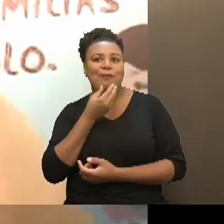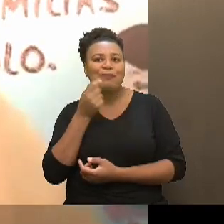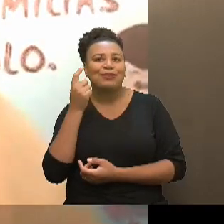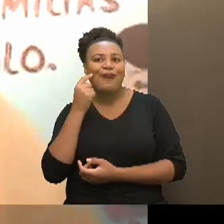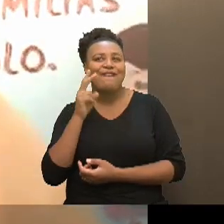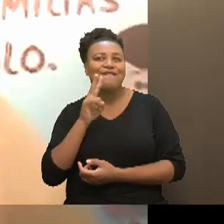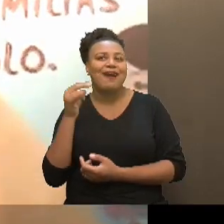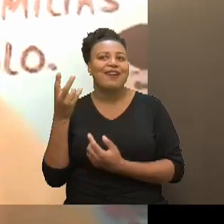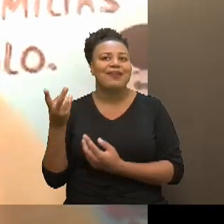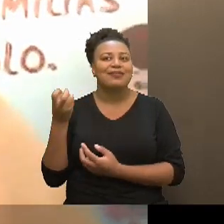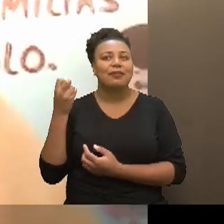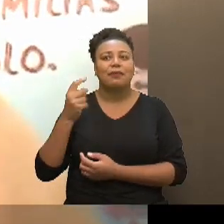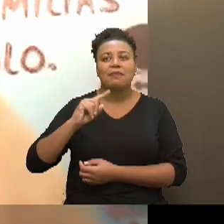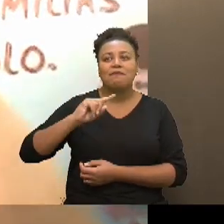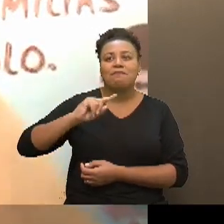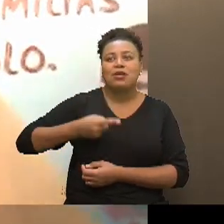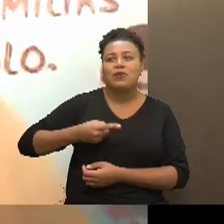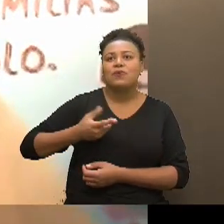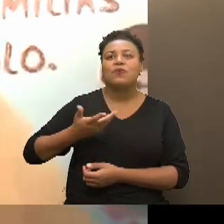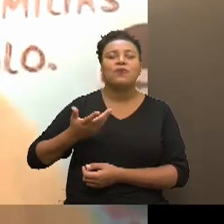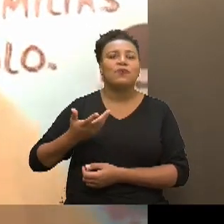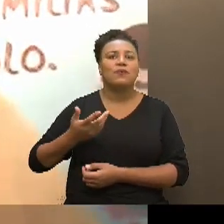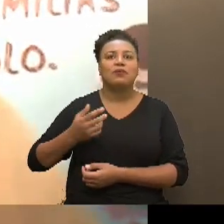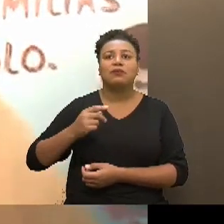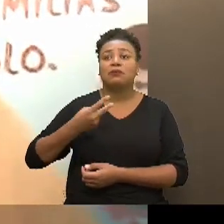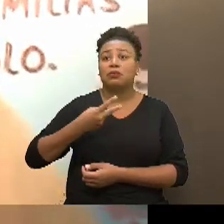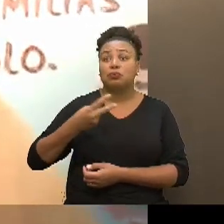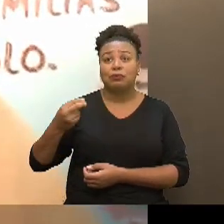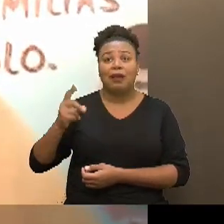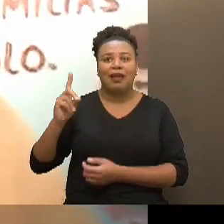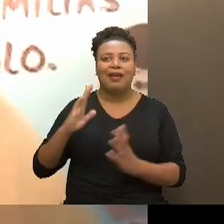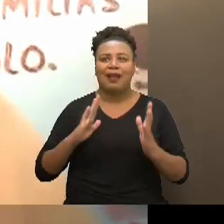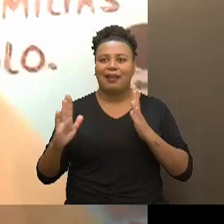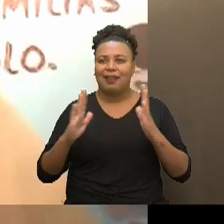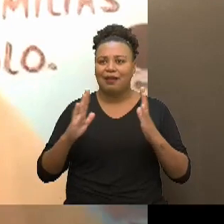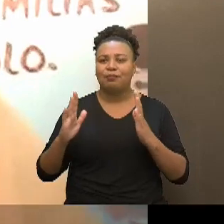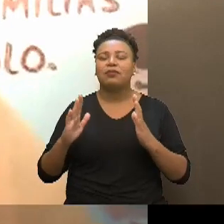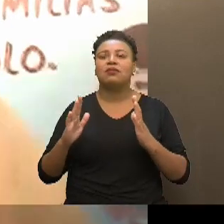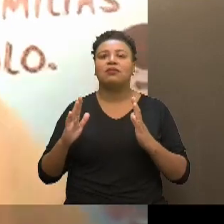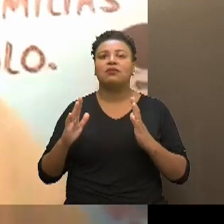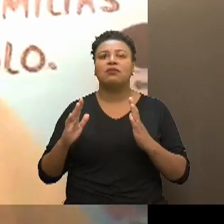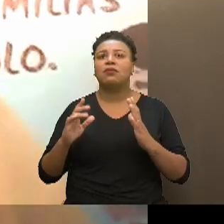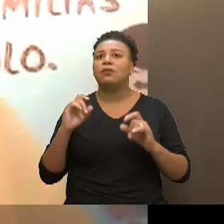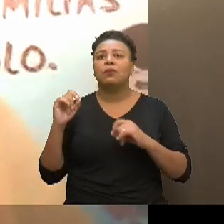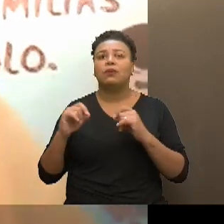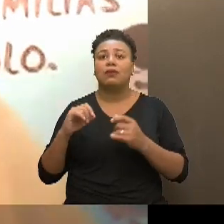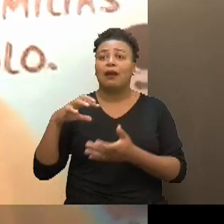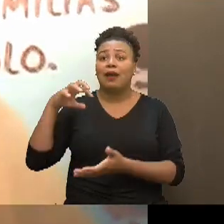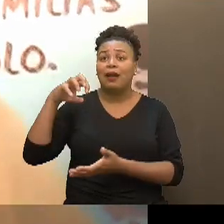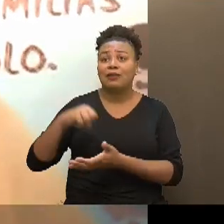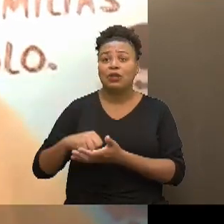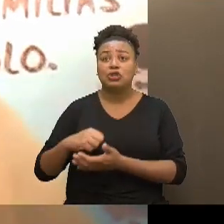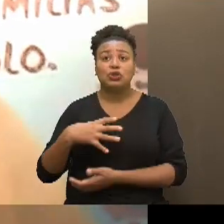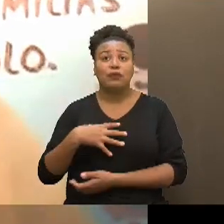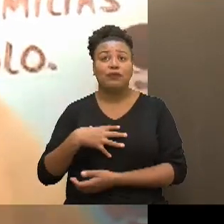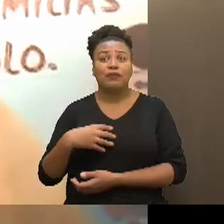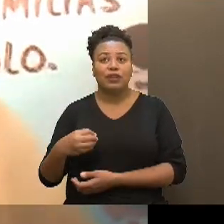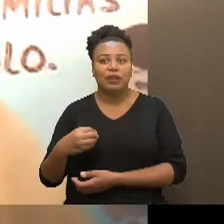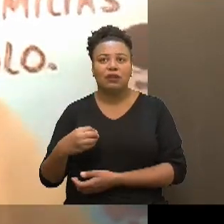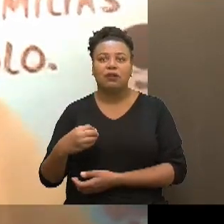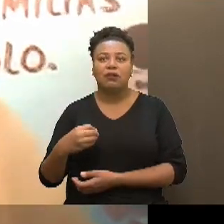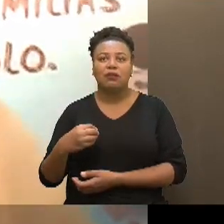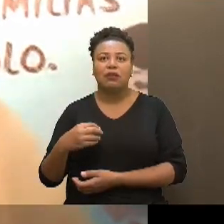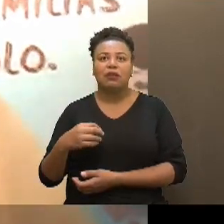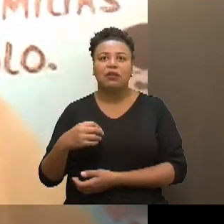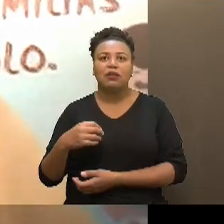que iam ganhar mil e duzentos, que era na época, né, acabaram cadastrando seus filhos, e